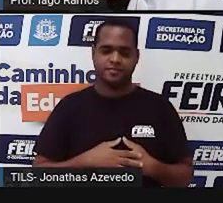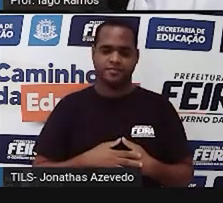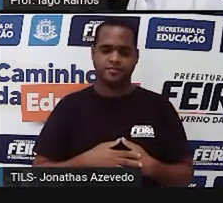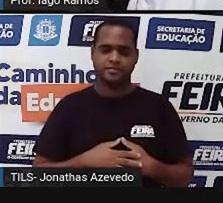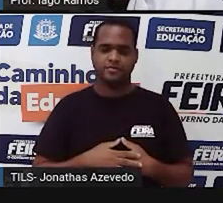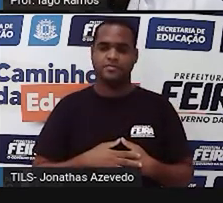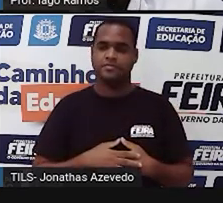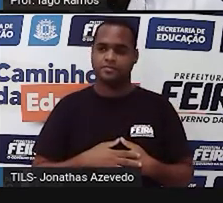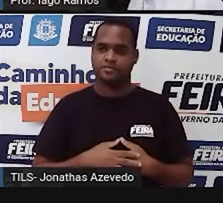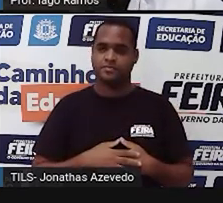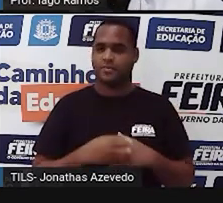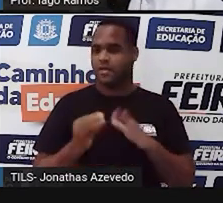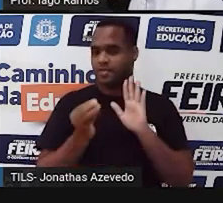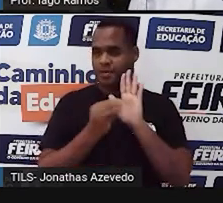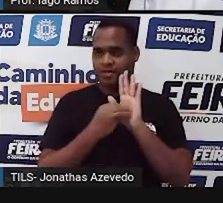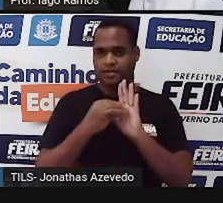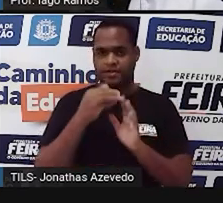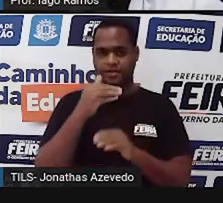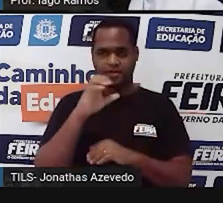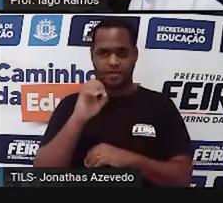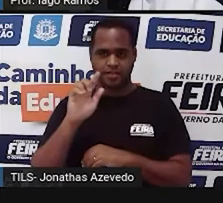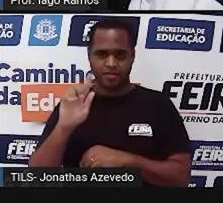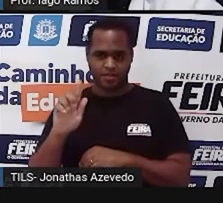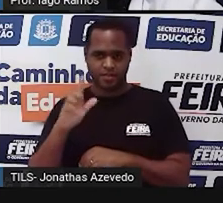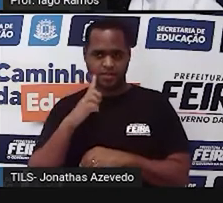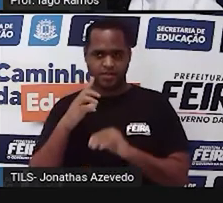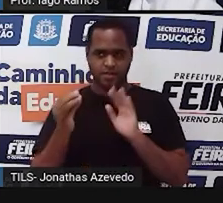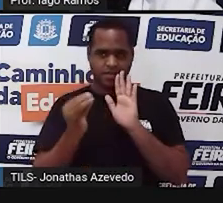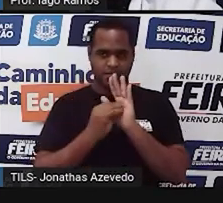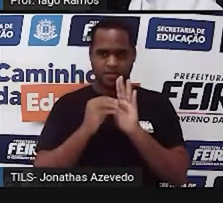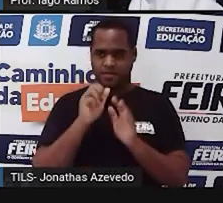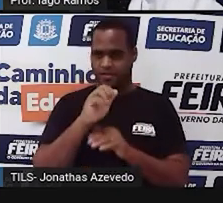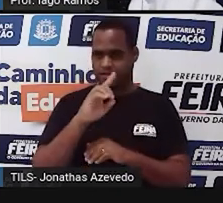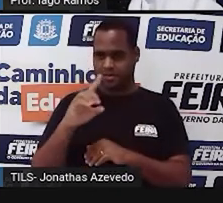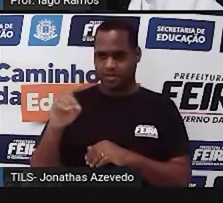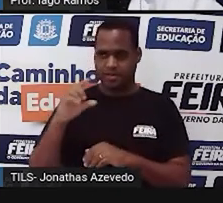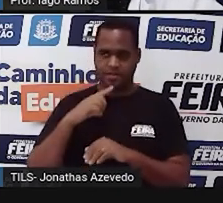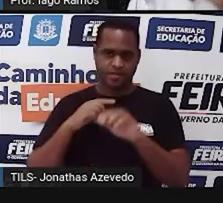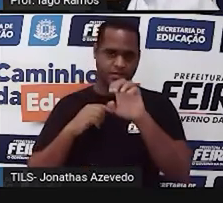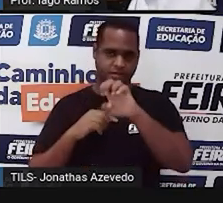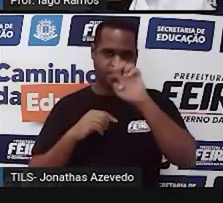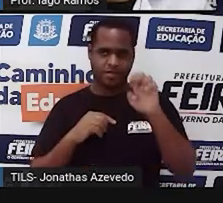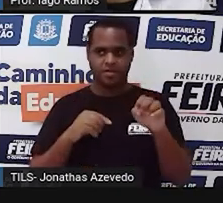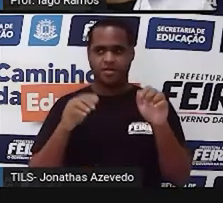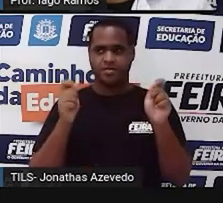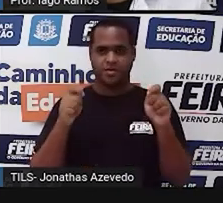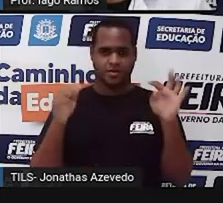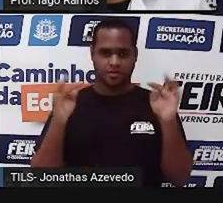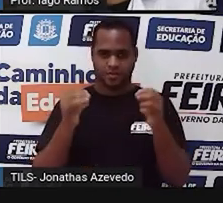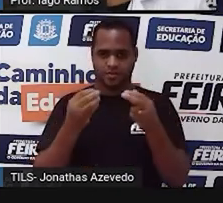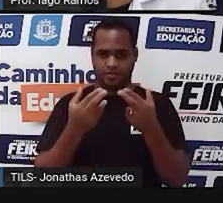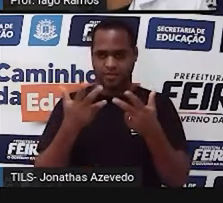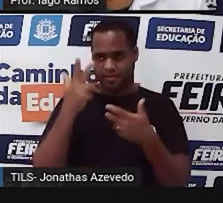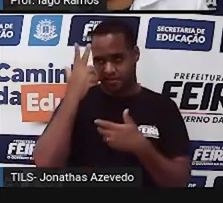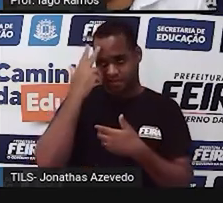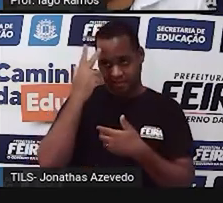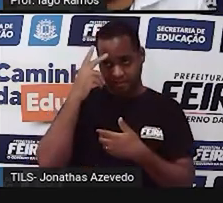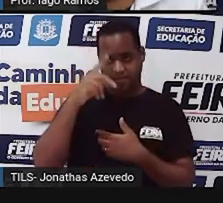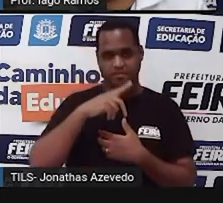Coloca 10 gramas, né? Adiciona 10 gramas no prato esquerdo e tudo volta ao normal. Certo?